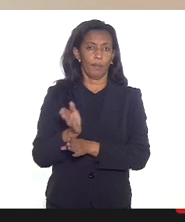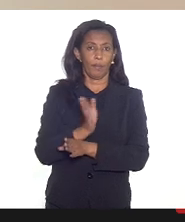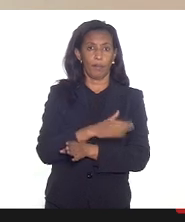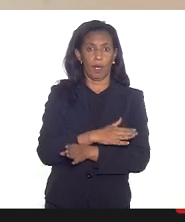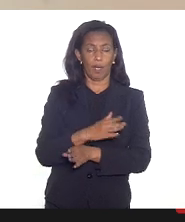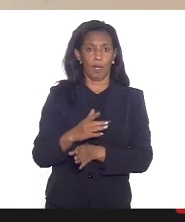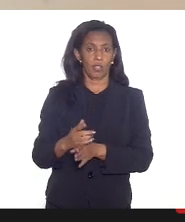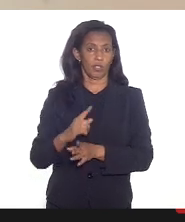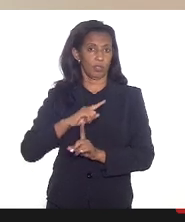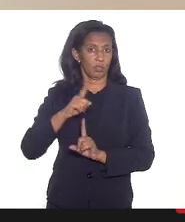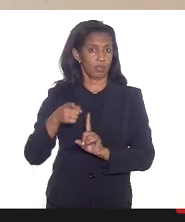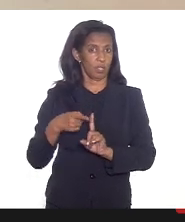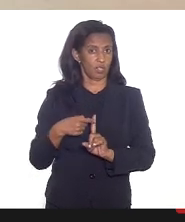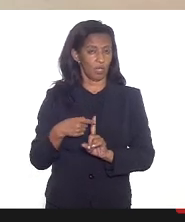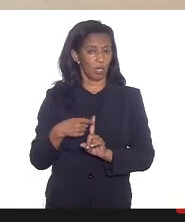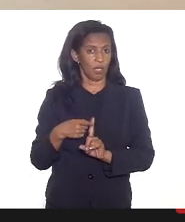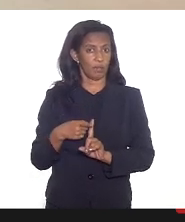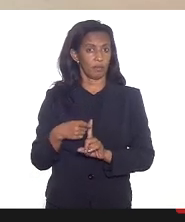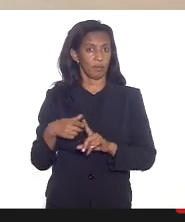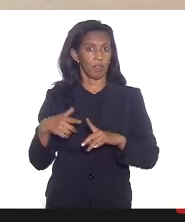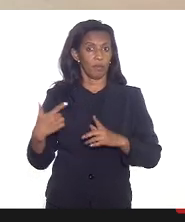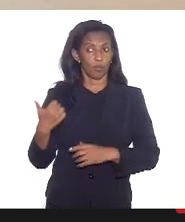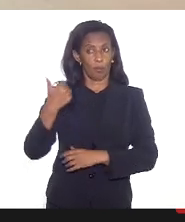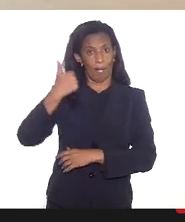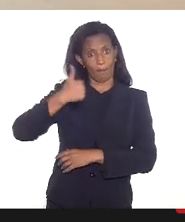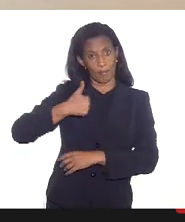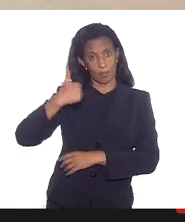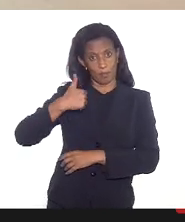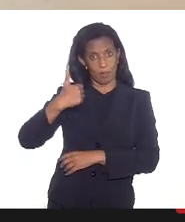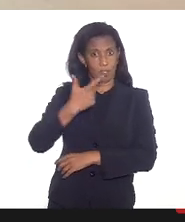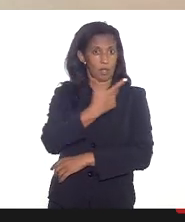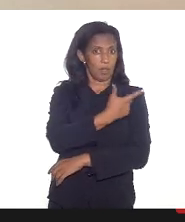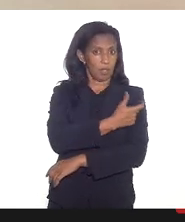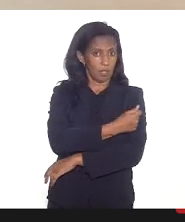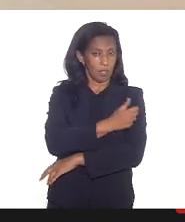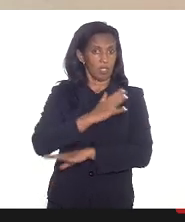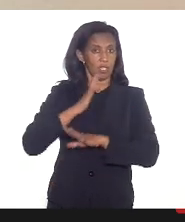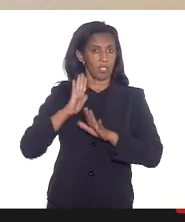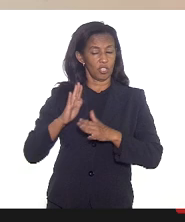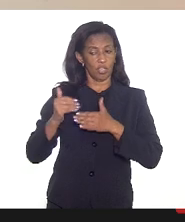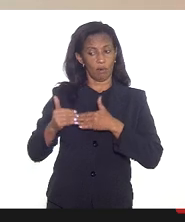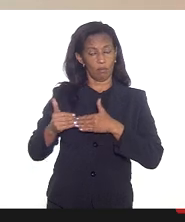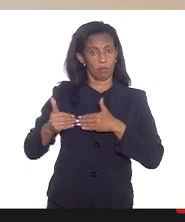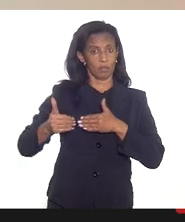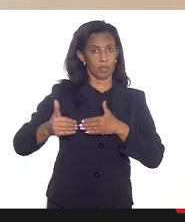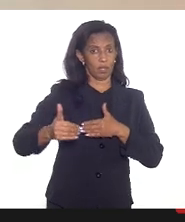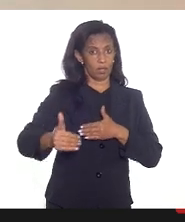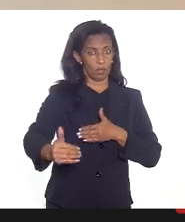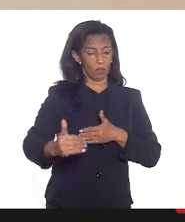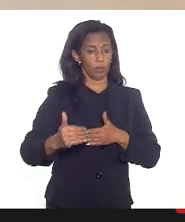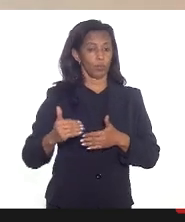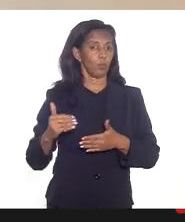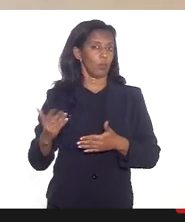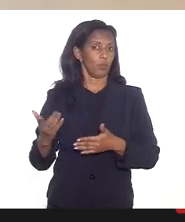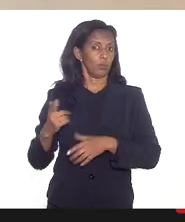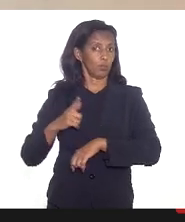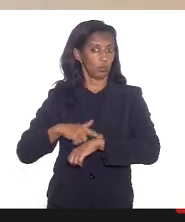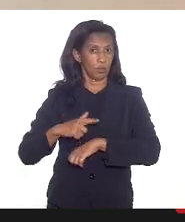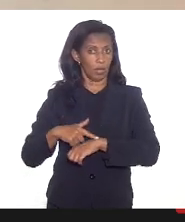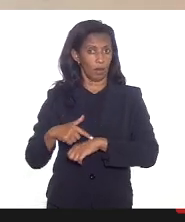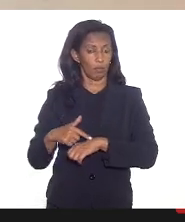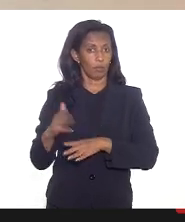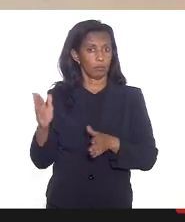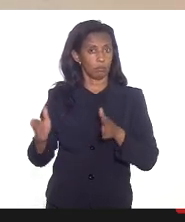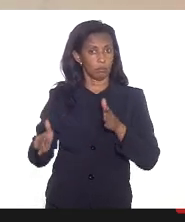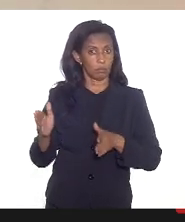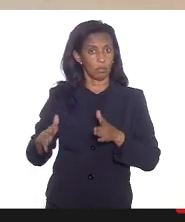gestantes vão tomar a primeira dose e já passaram talvez algumas do período o que